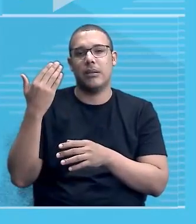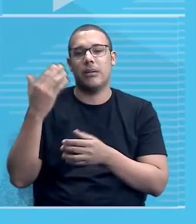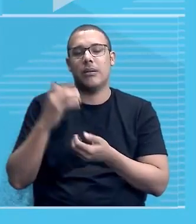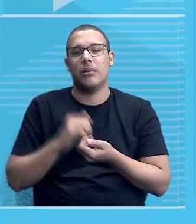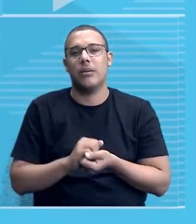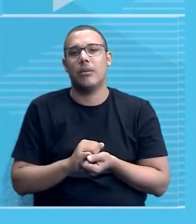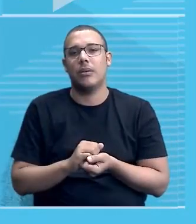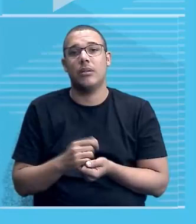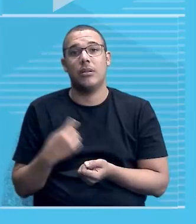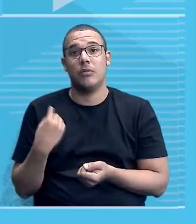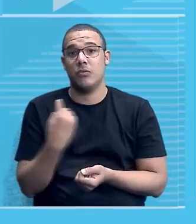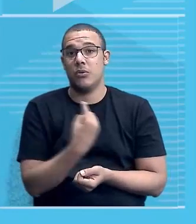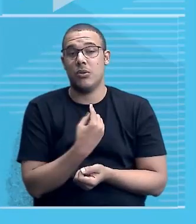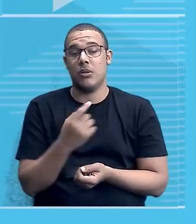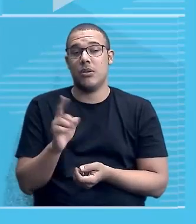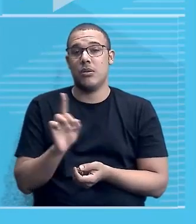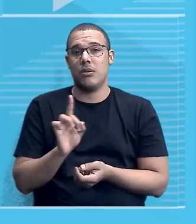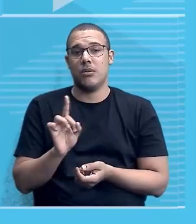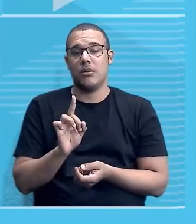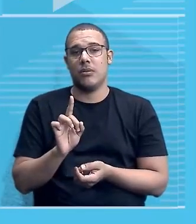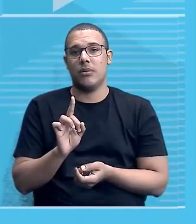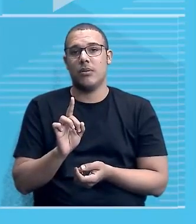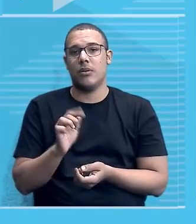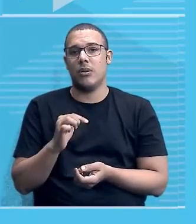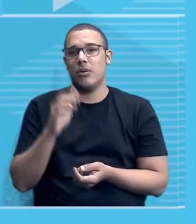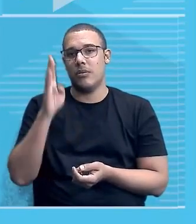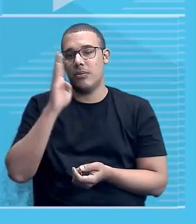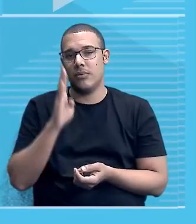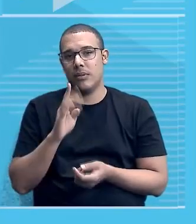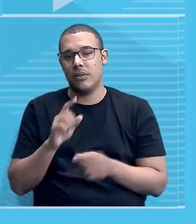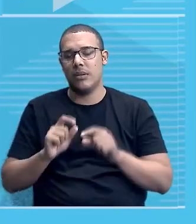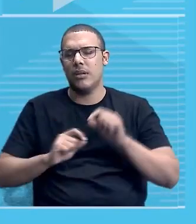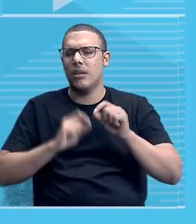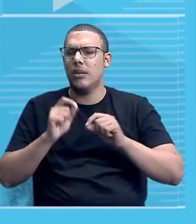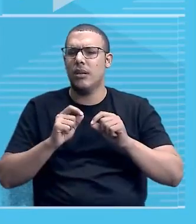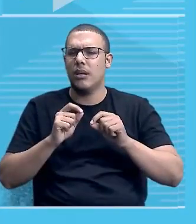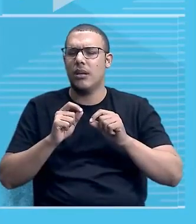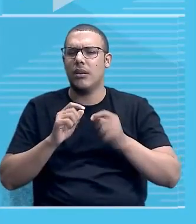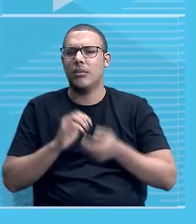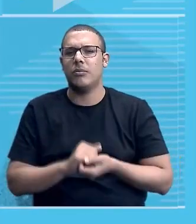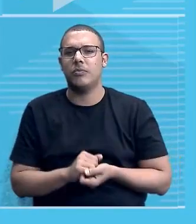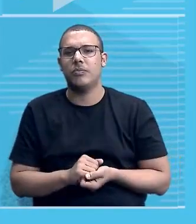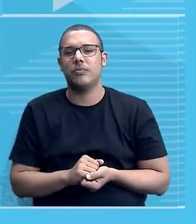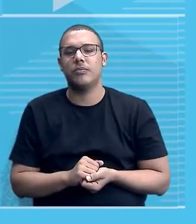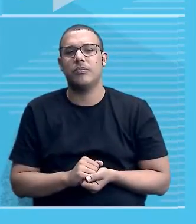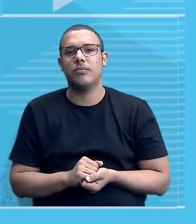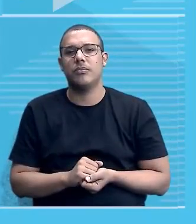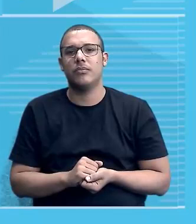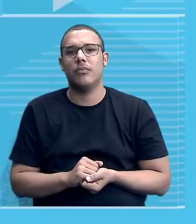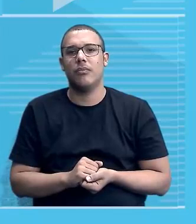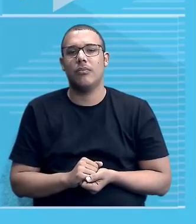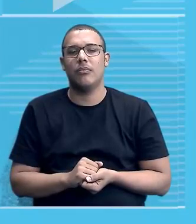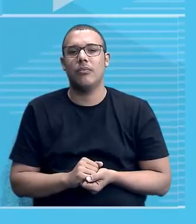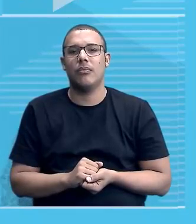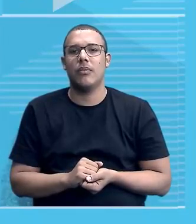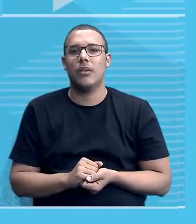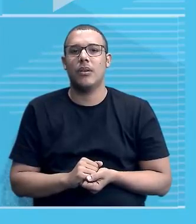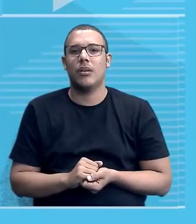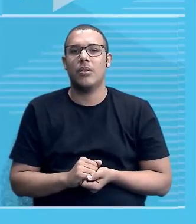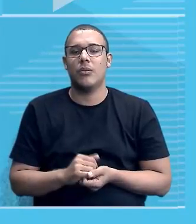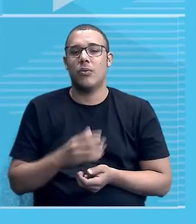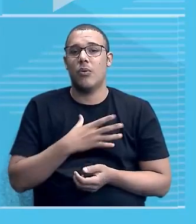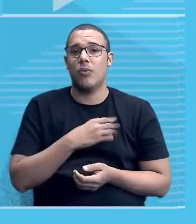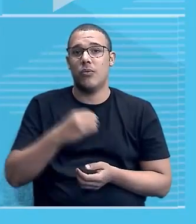fomos nós, digamos assim, nós brasileiros. e foi quem, professor? Ora, foi o filho do rei de